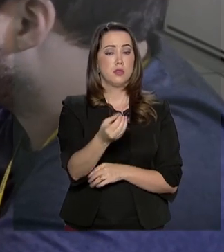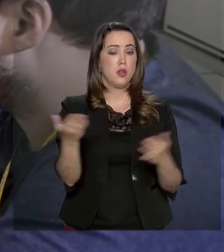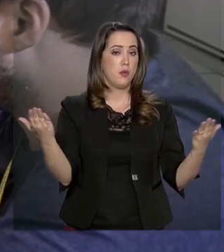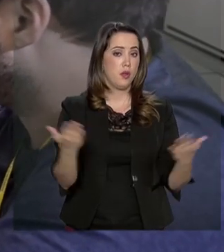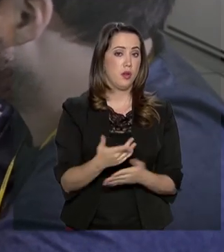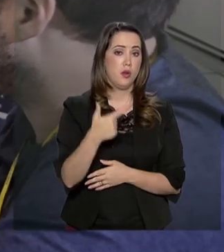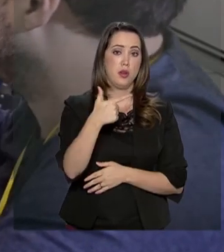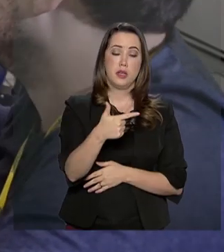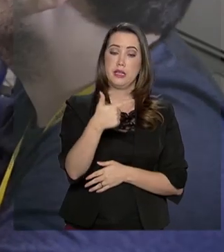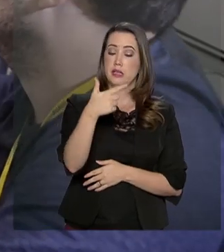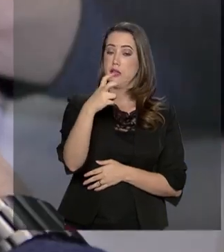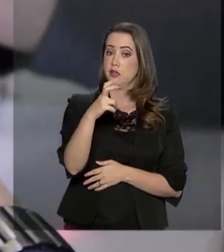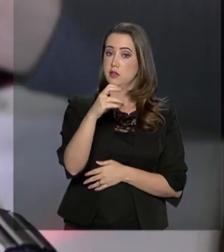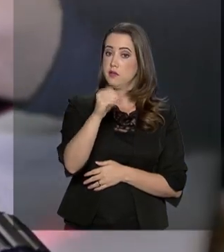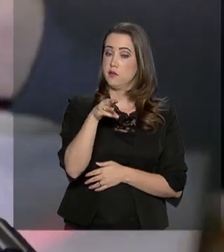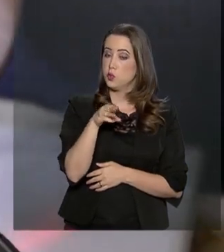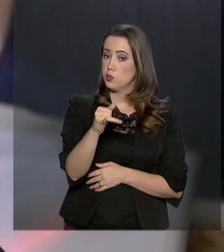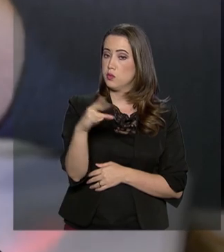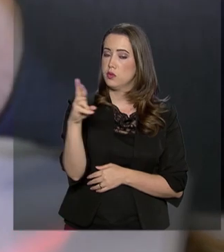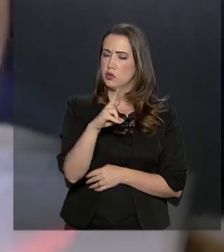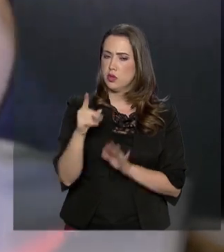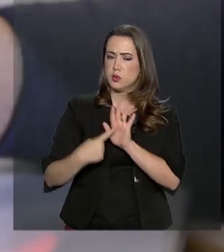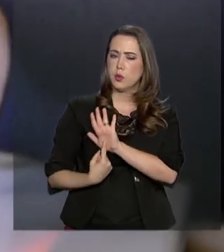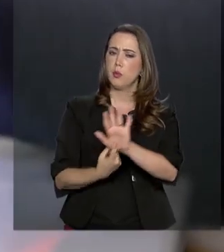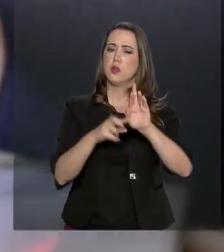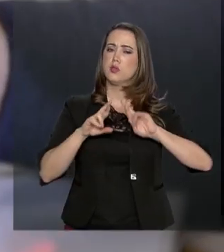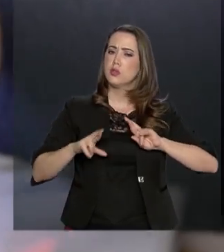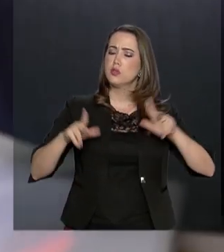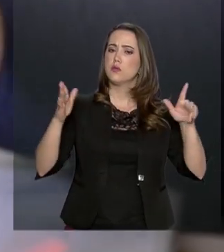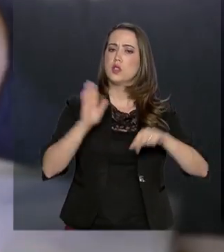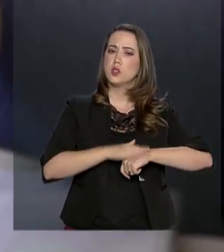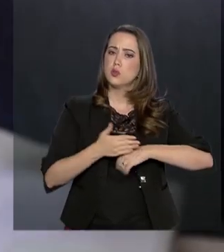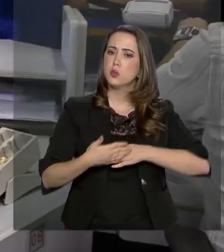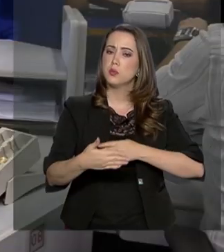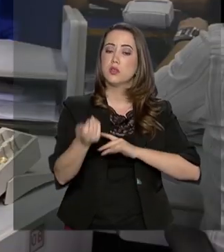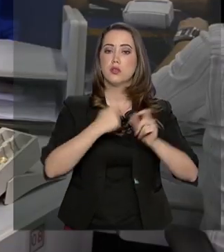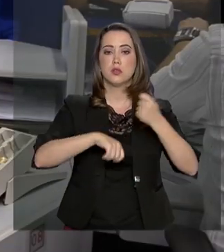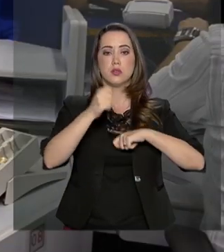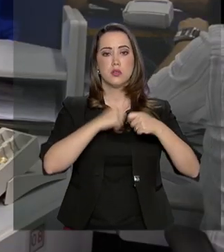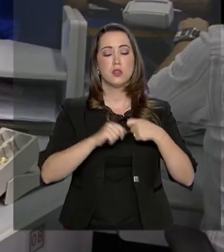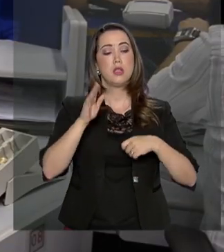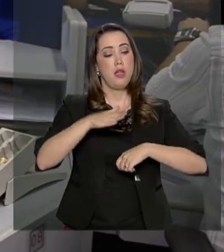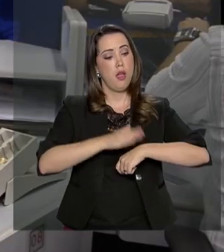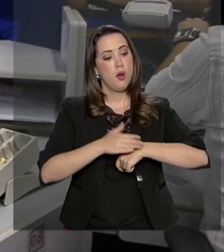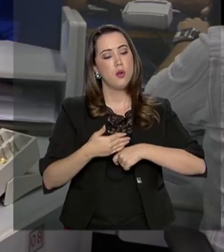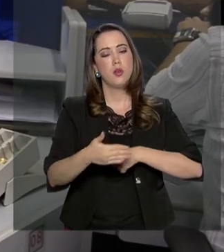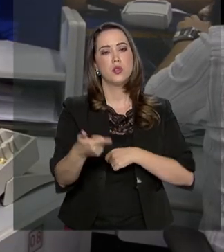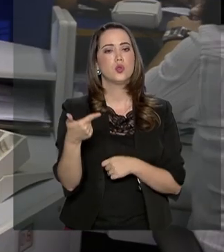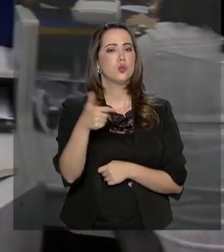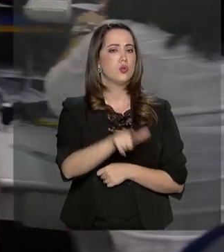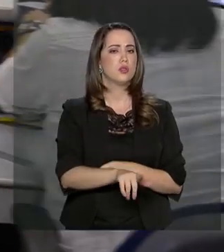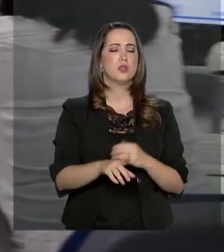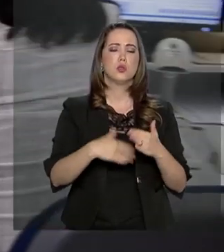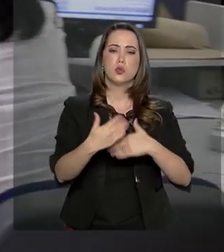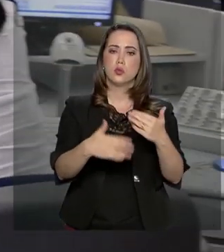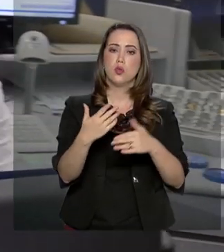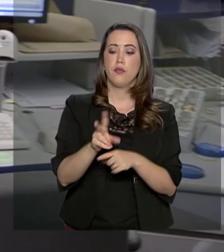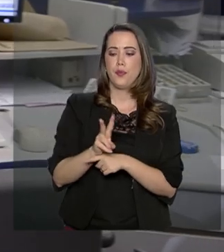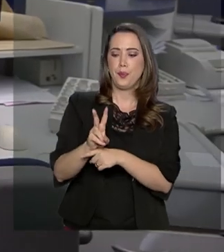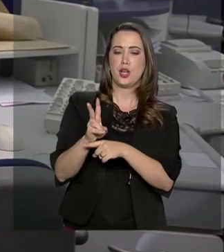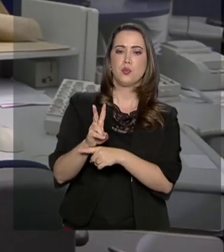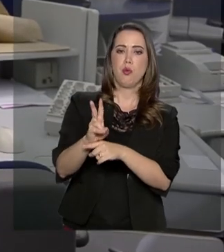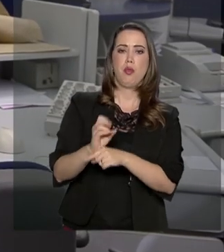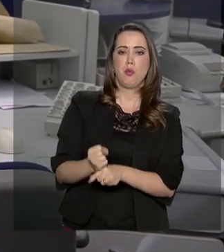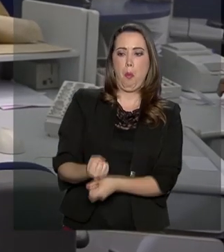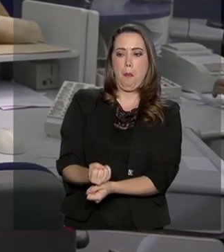520 bilhões de reais, o que reflete o diferente momento da economia. E é hora de não repetir volumes de empréstimos